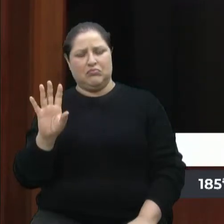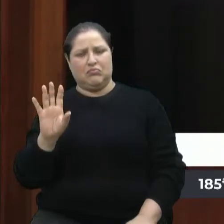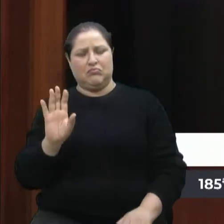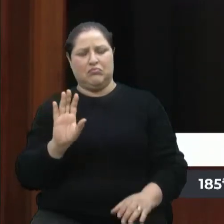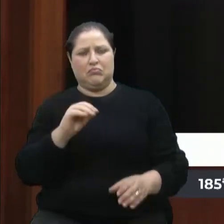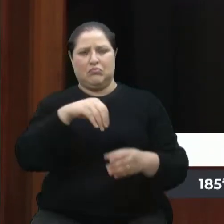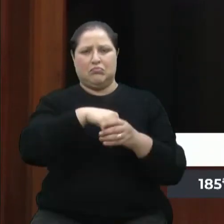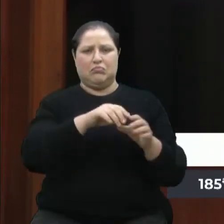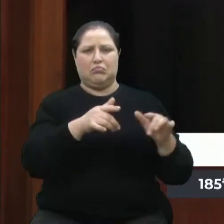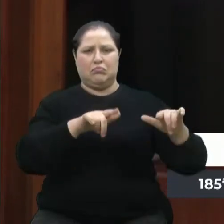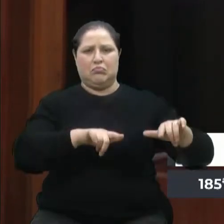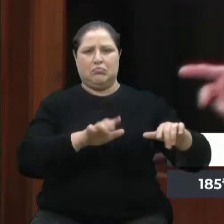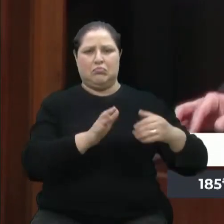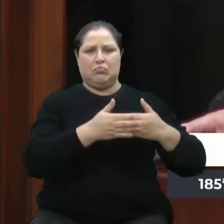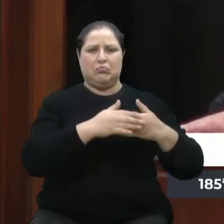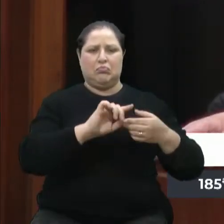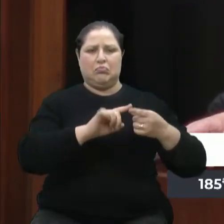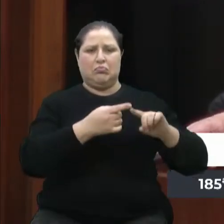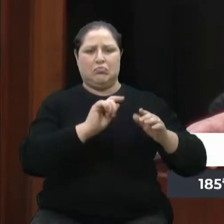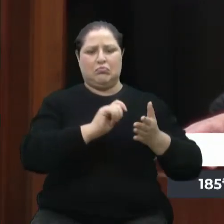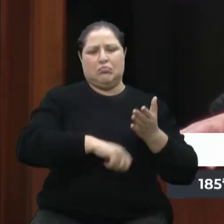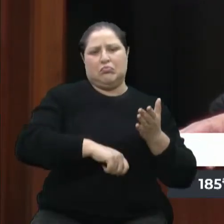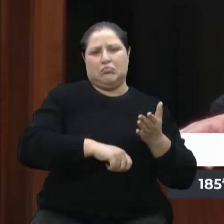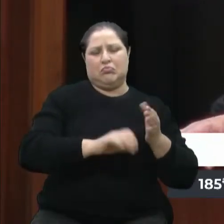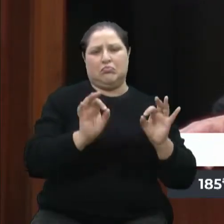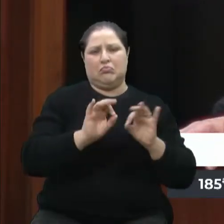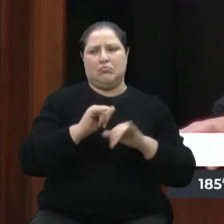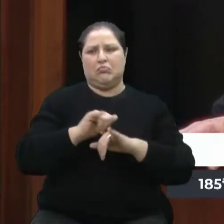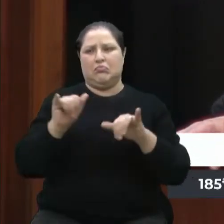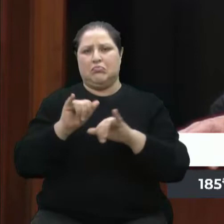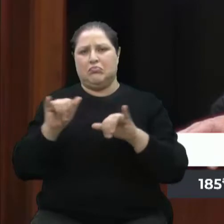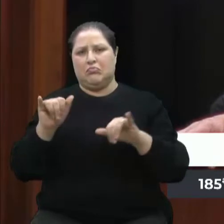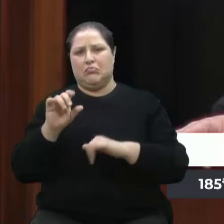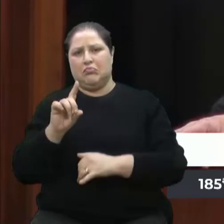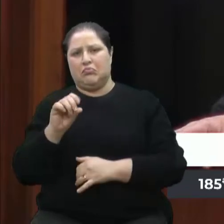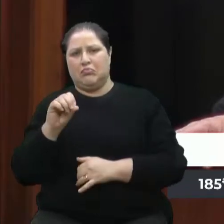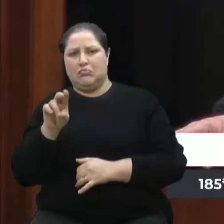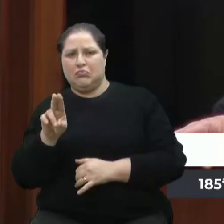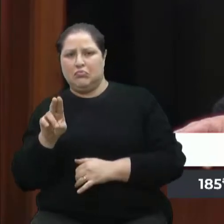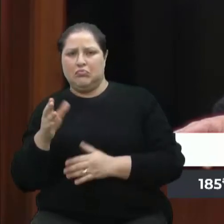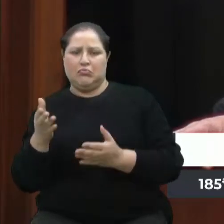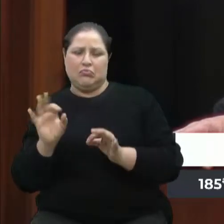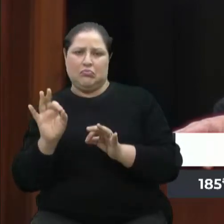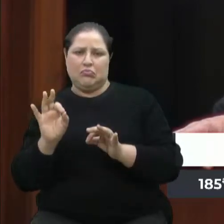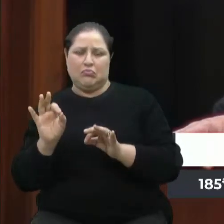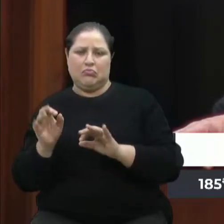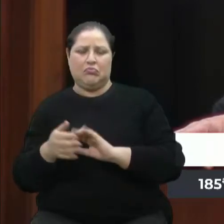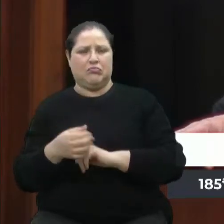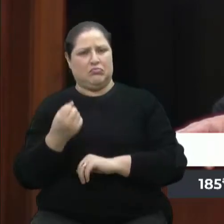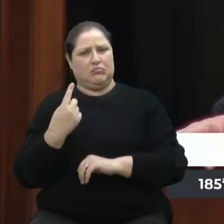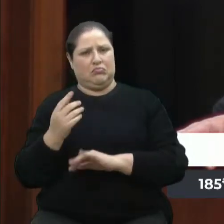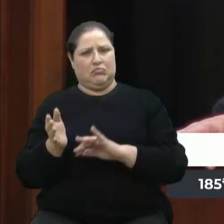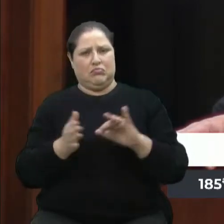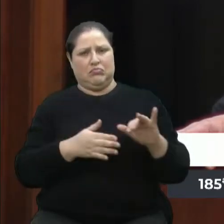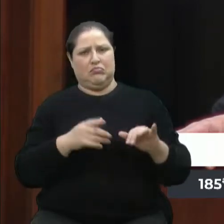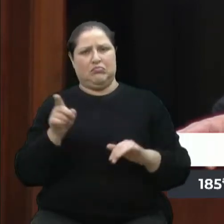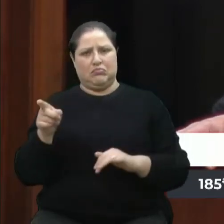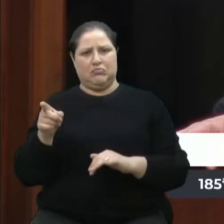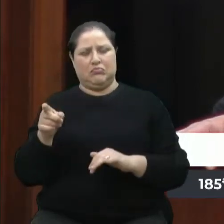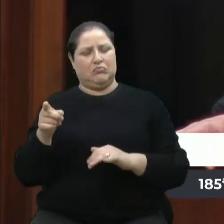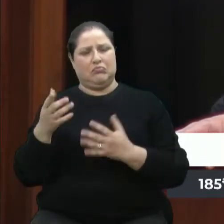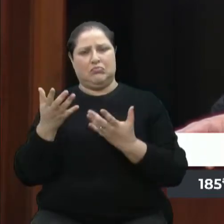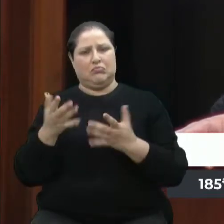publicar no Diário Oficial? Estranho isso. E já que ele abriu mão da aposentadoria aos 37